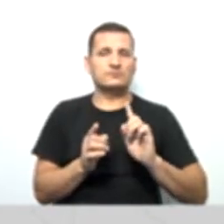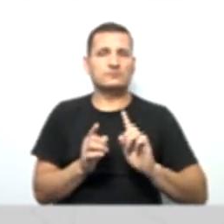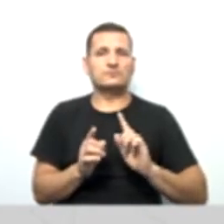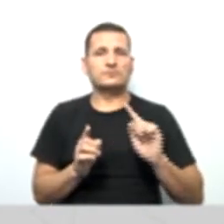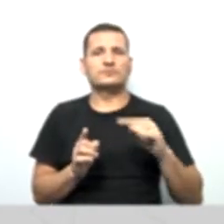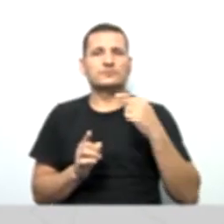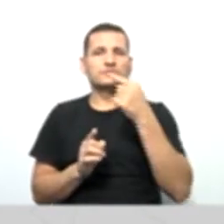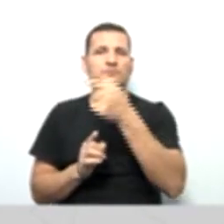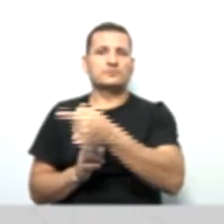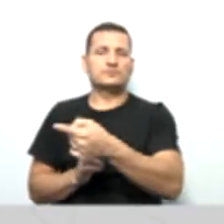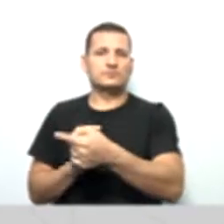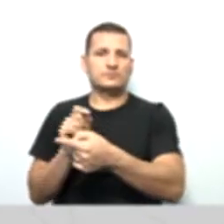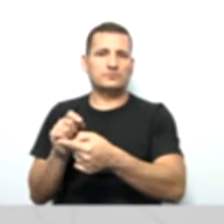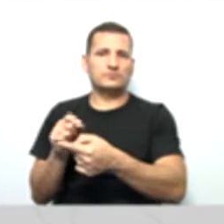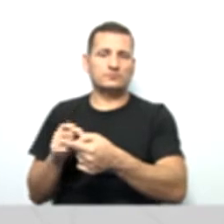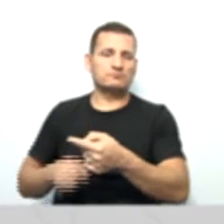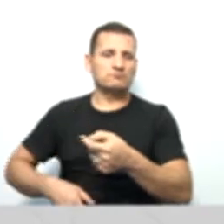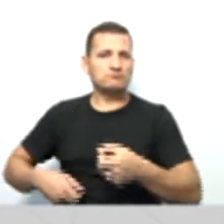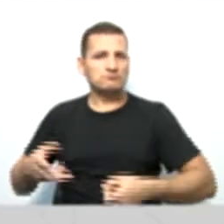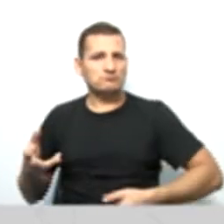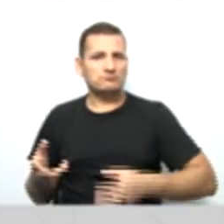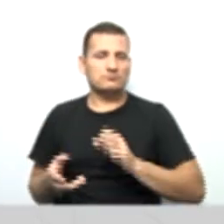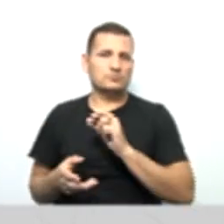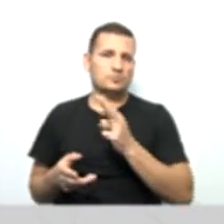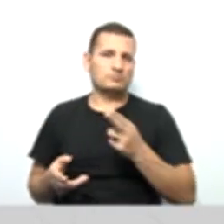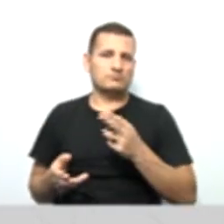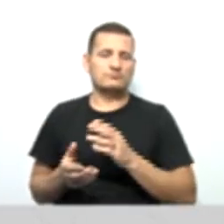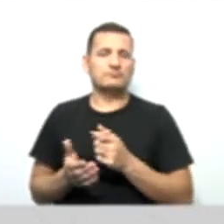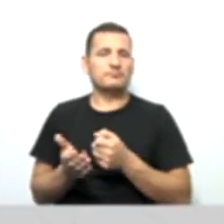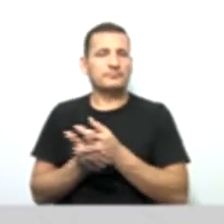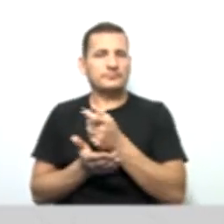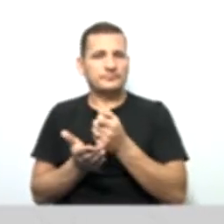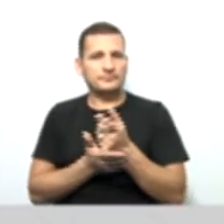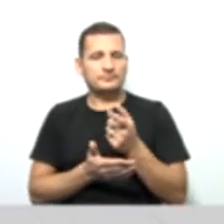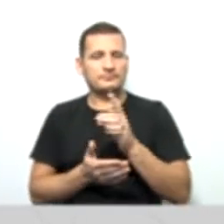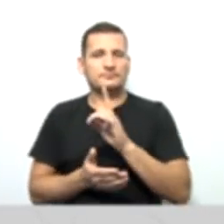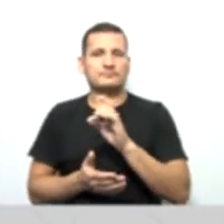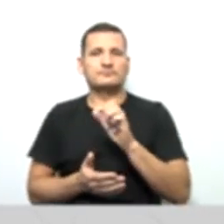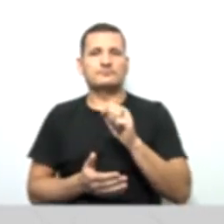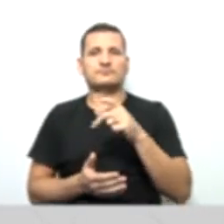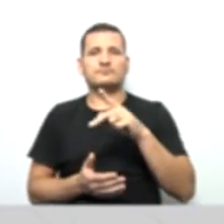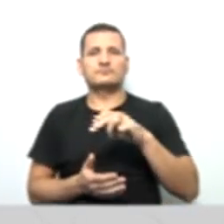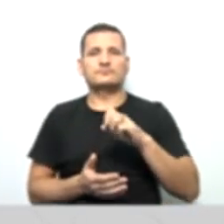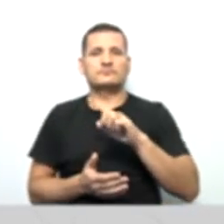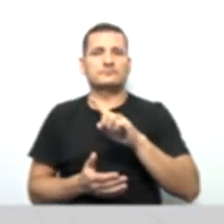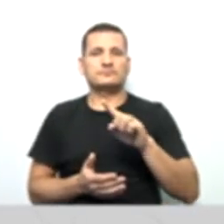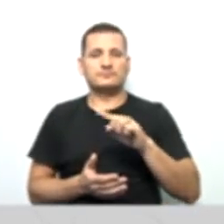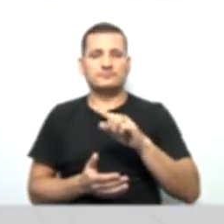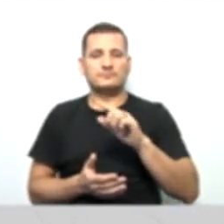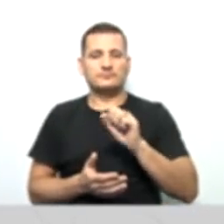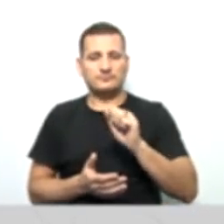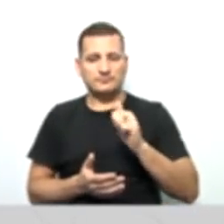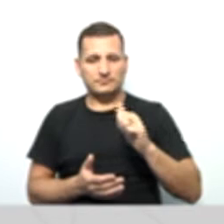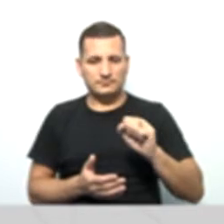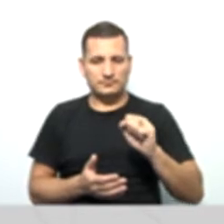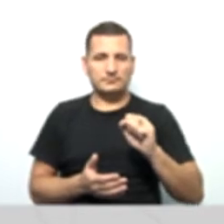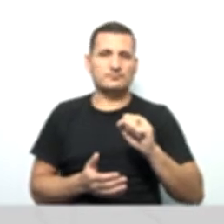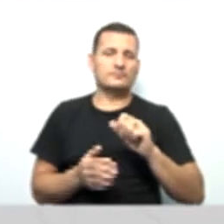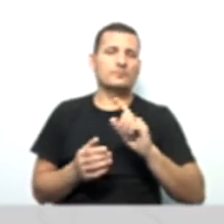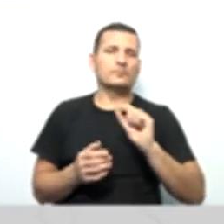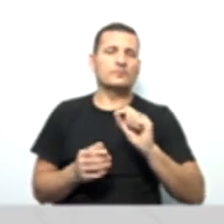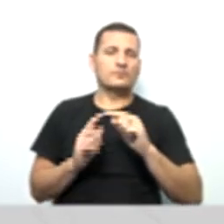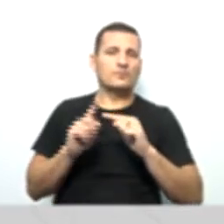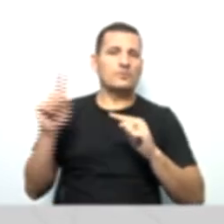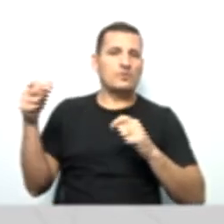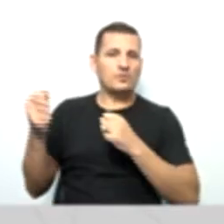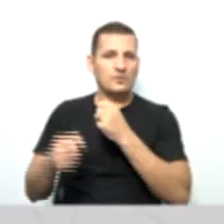como custos ou despesas. Então, é despesas do exercício seguinte, despesas do ano que vem,